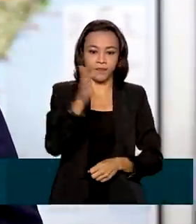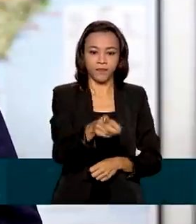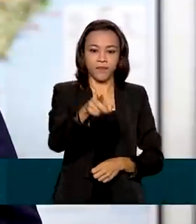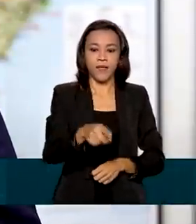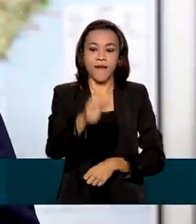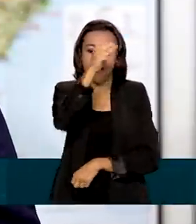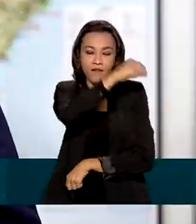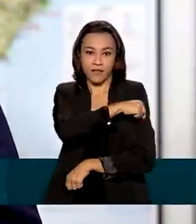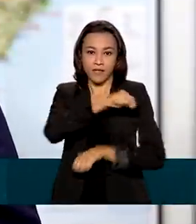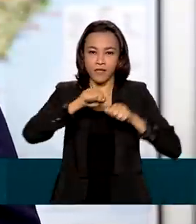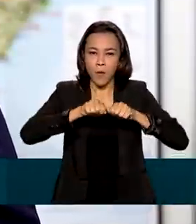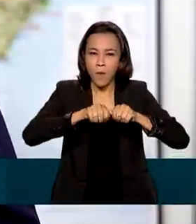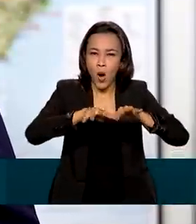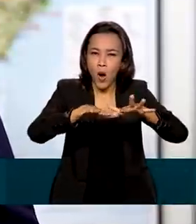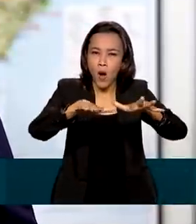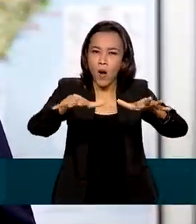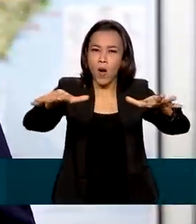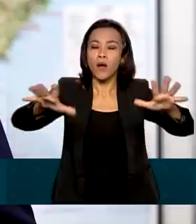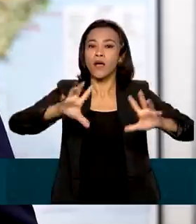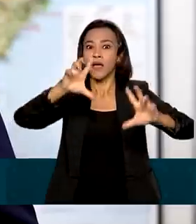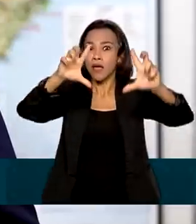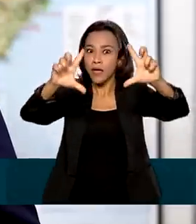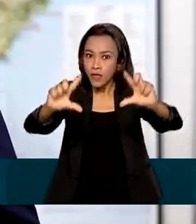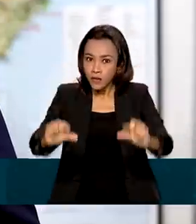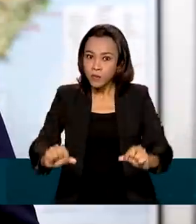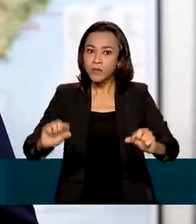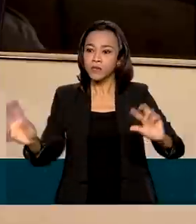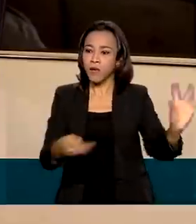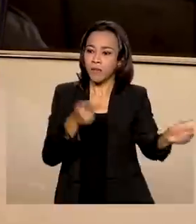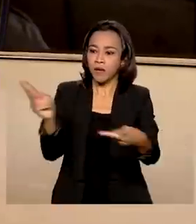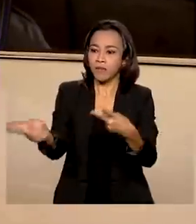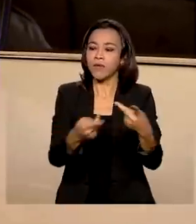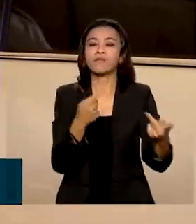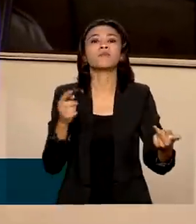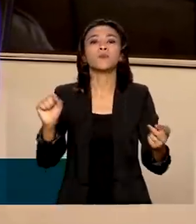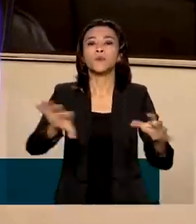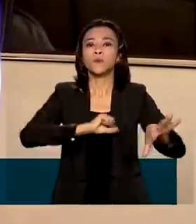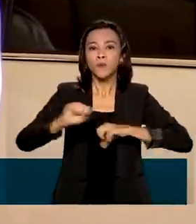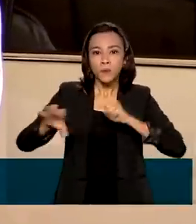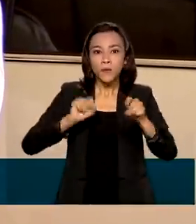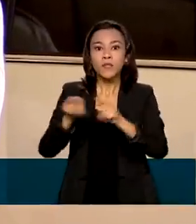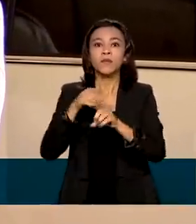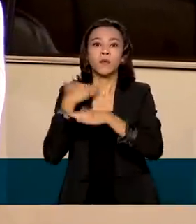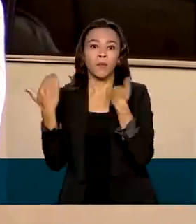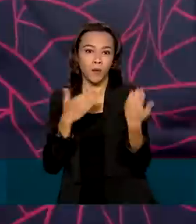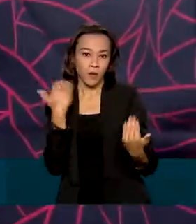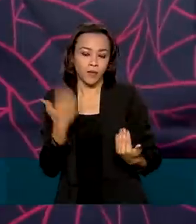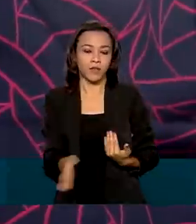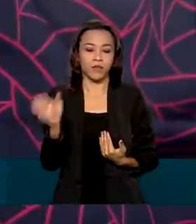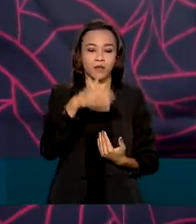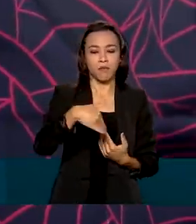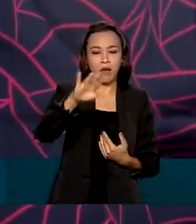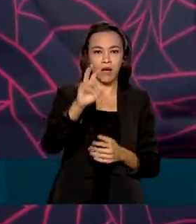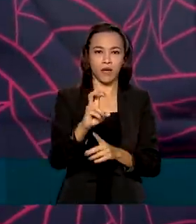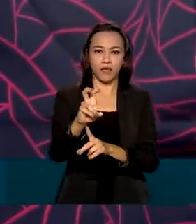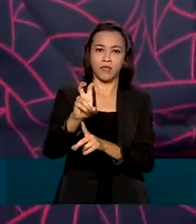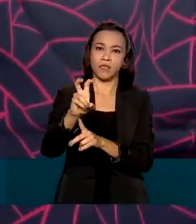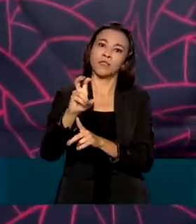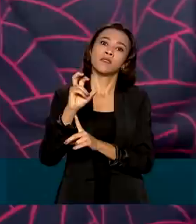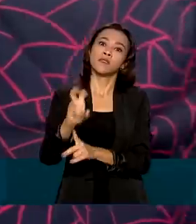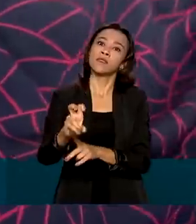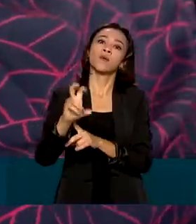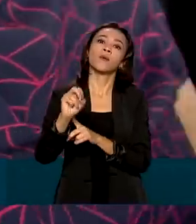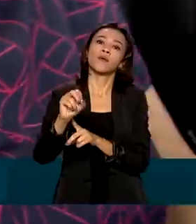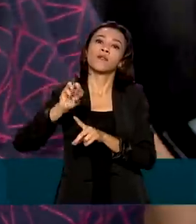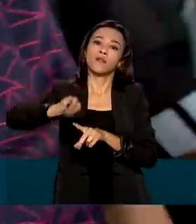verifica uma redução no número de casos e número de óbitos. Mais de 50 milhões de brasileiros já estão imunizados